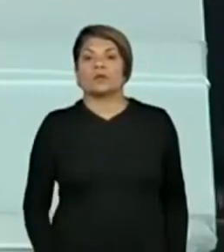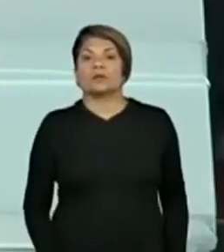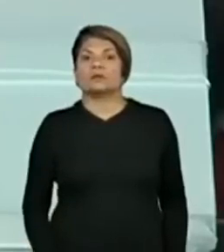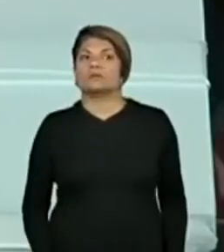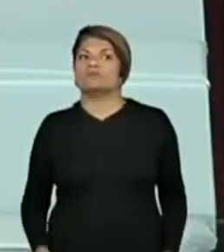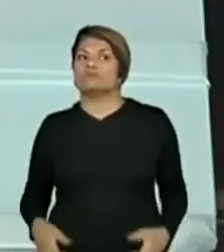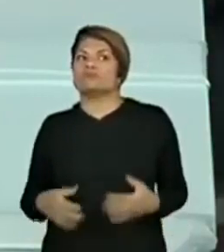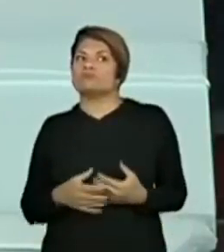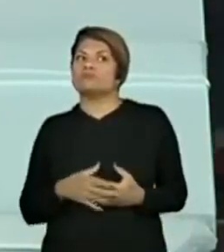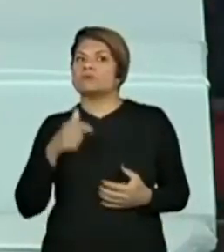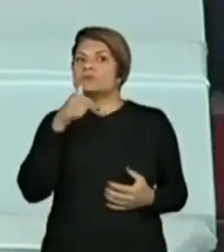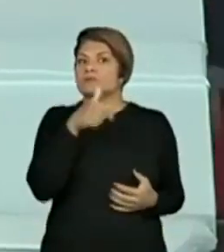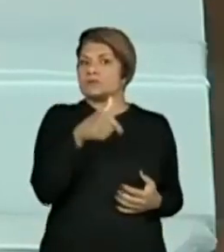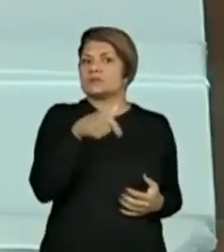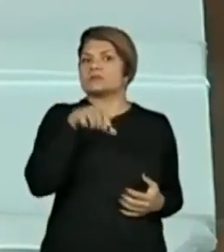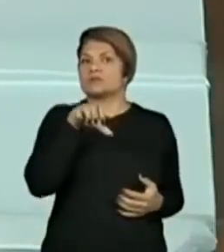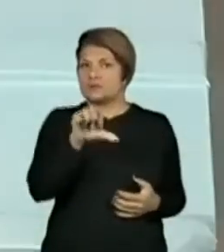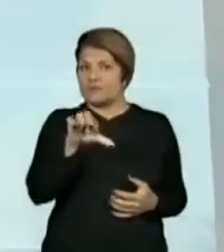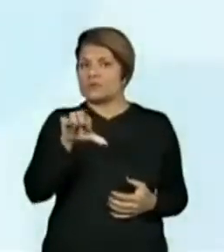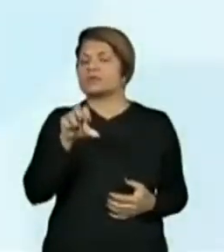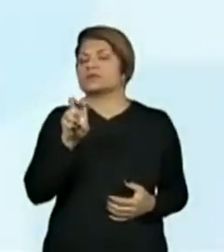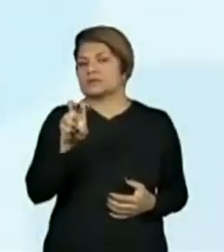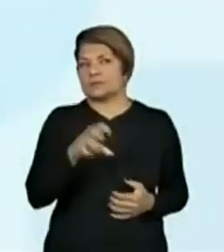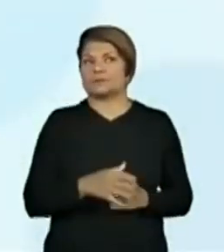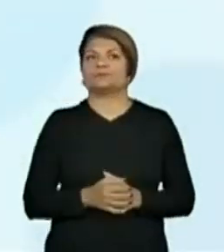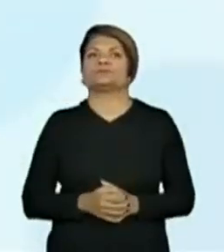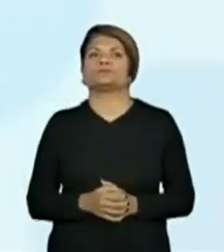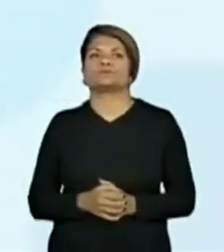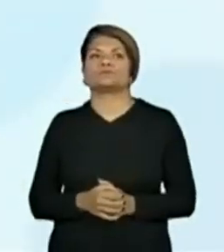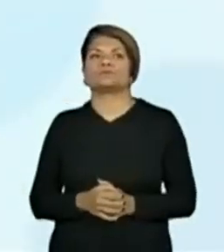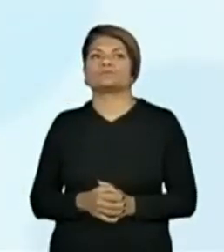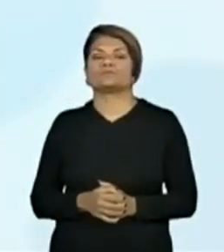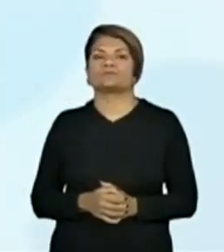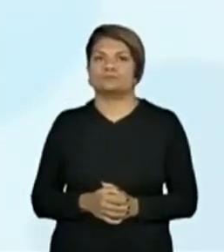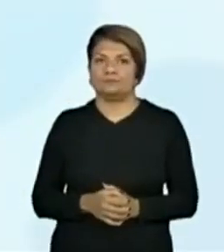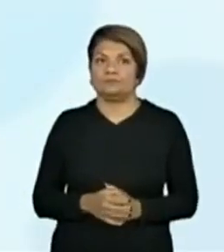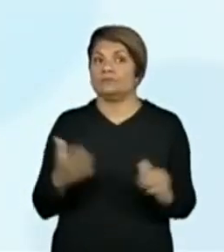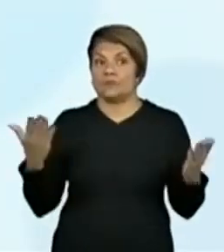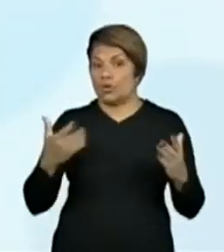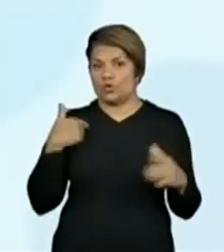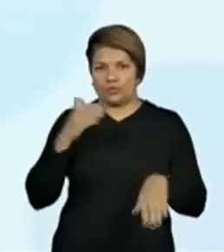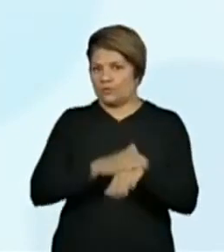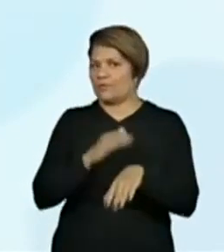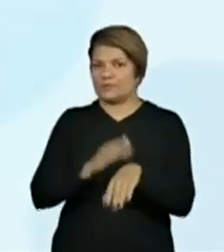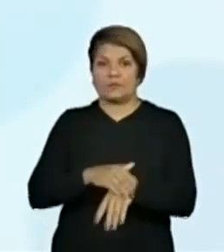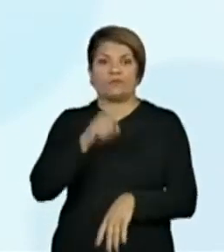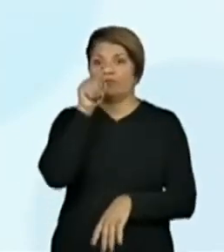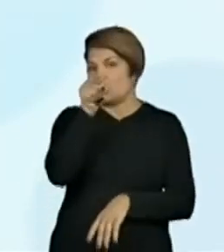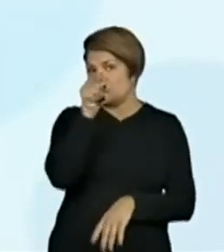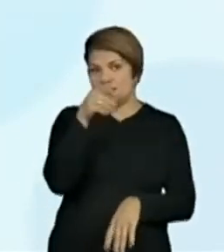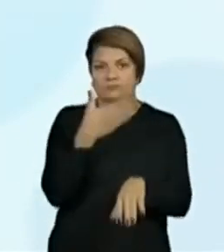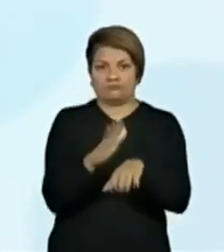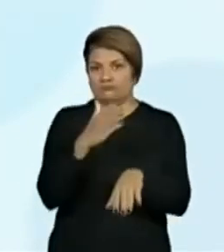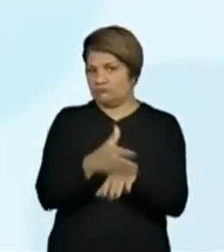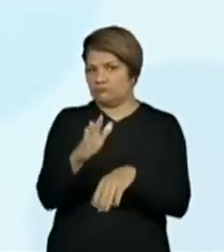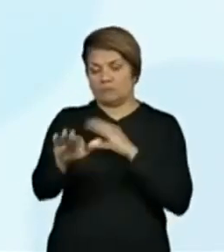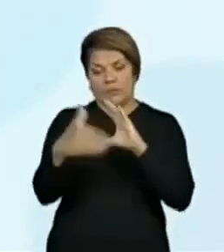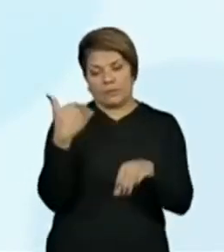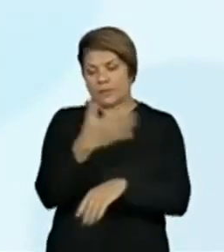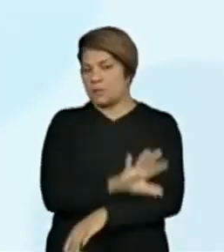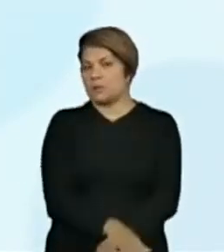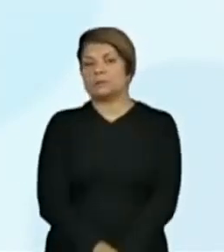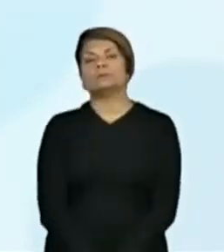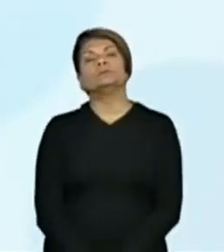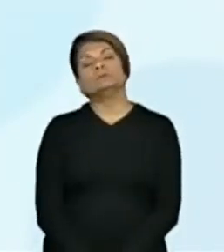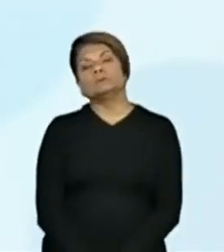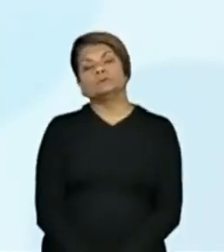deixar 795. É o maior. eu não vou fazer. Eles vão mandar aí para mim, professora. Qual